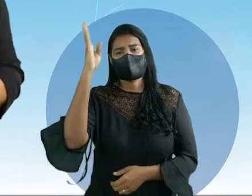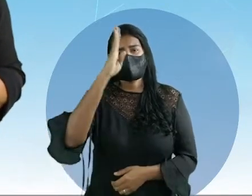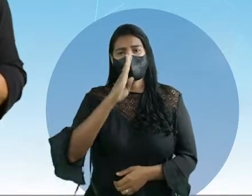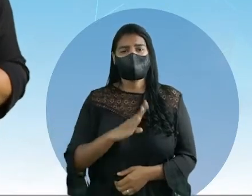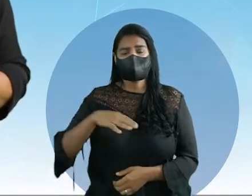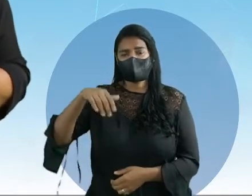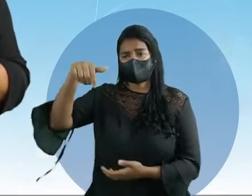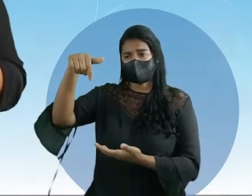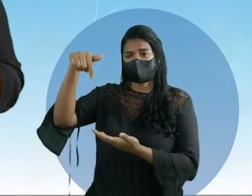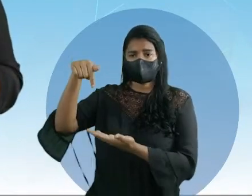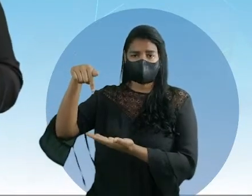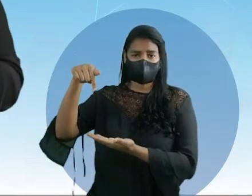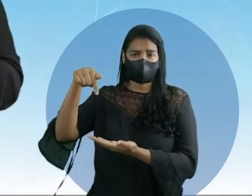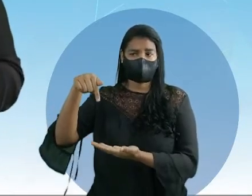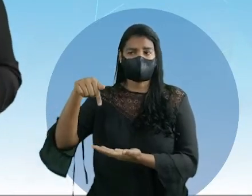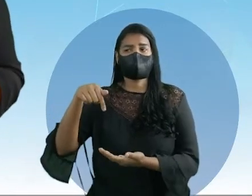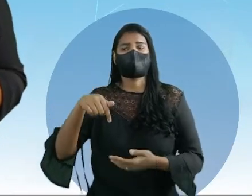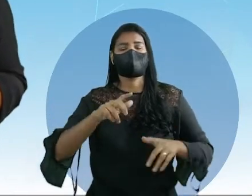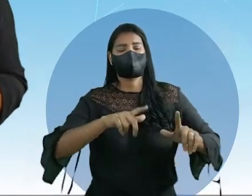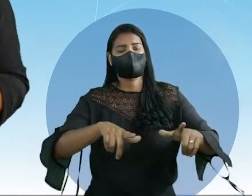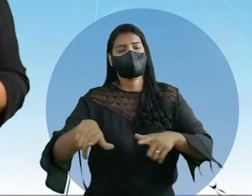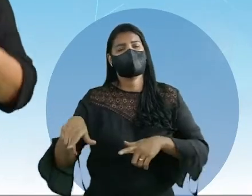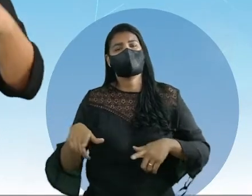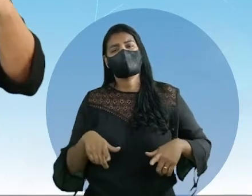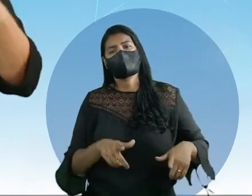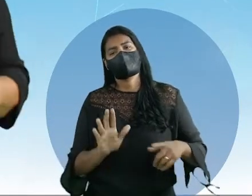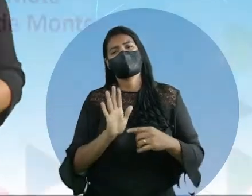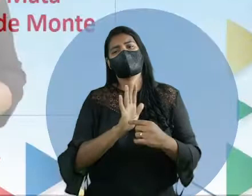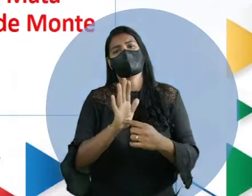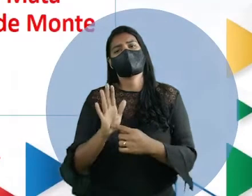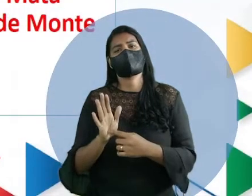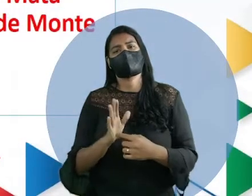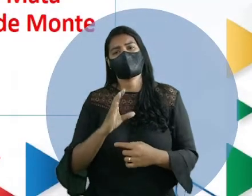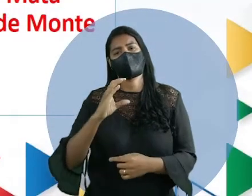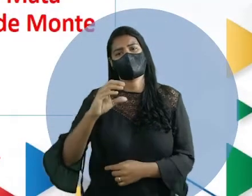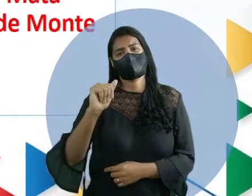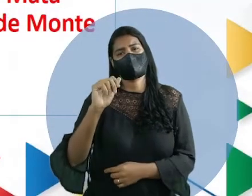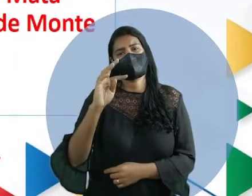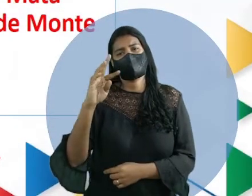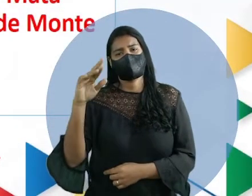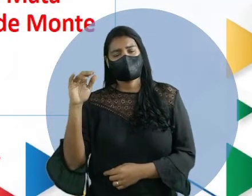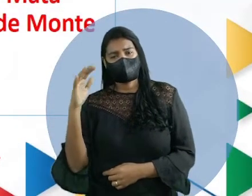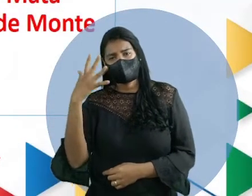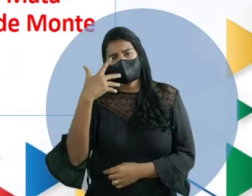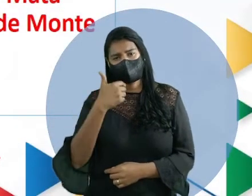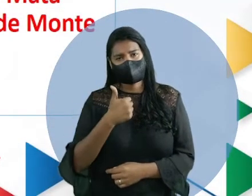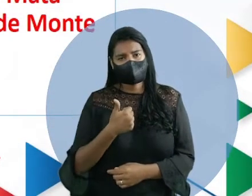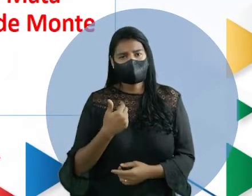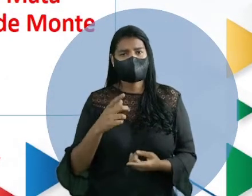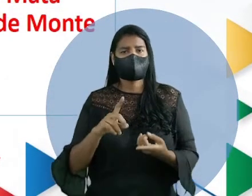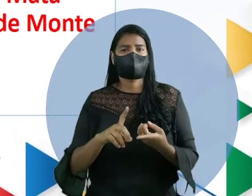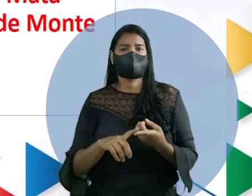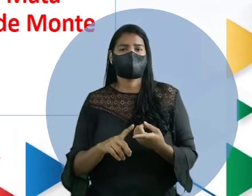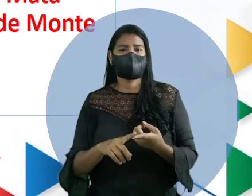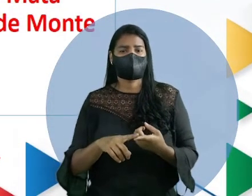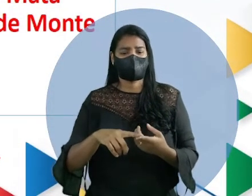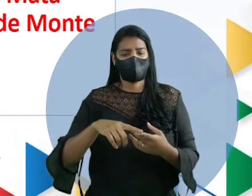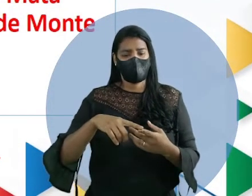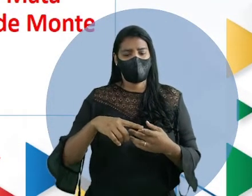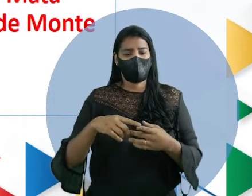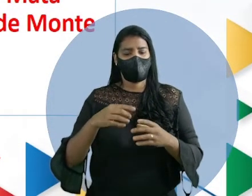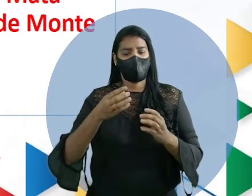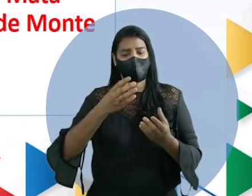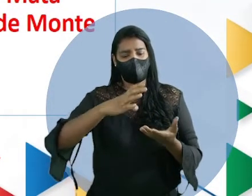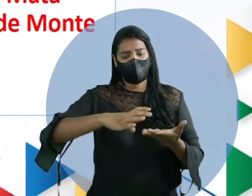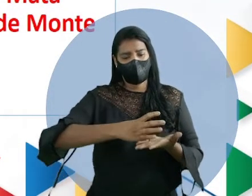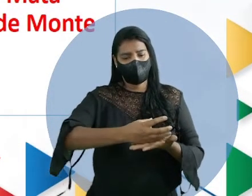são sete áreas que ostentam o título no Brasil. Catarata do Iguaçu, belíssimas. A nossa ilha, Fernando de